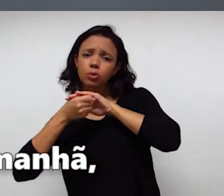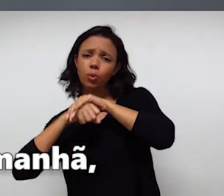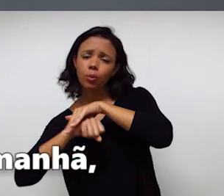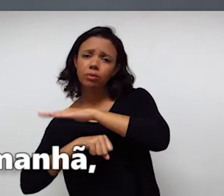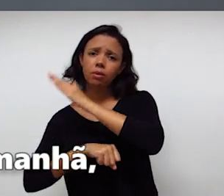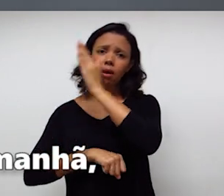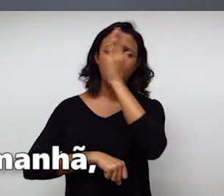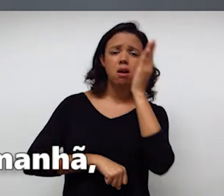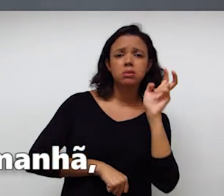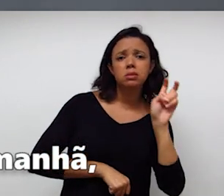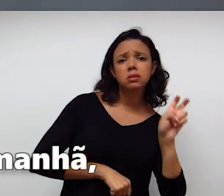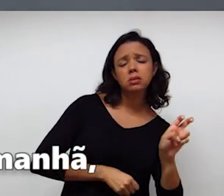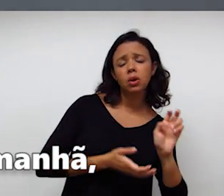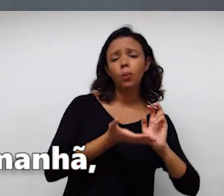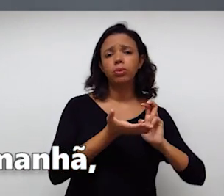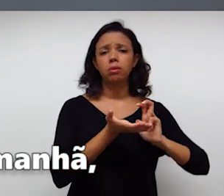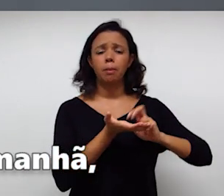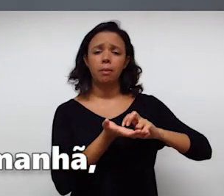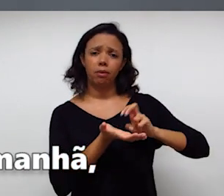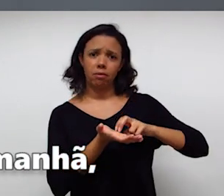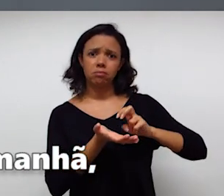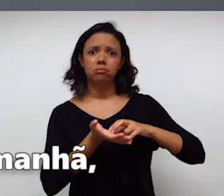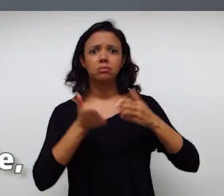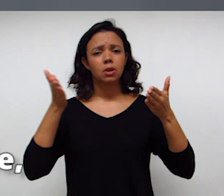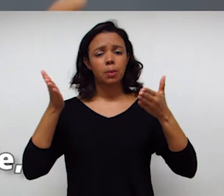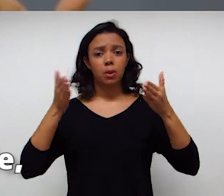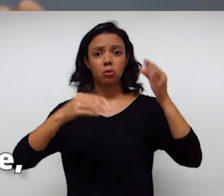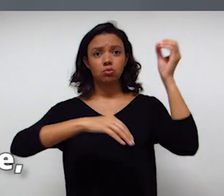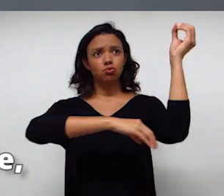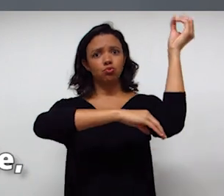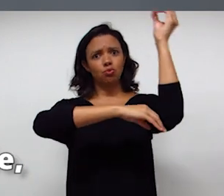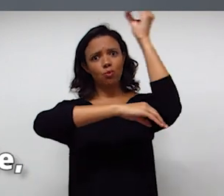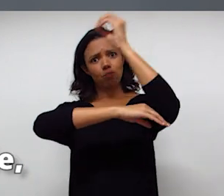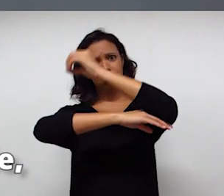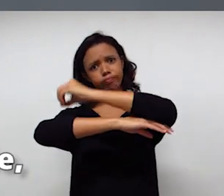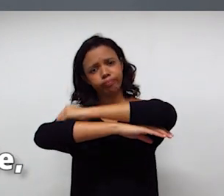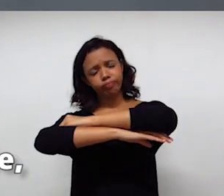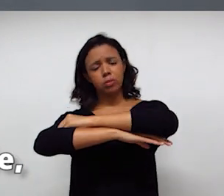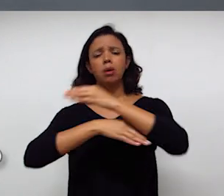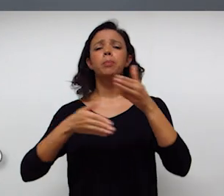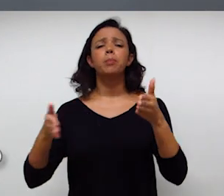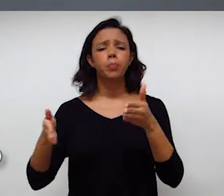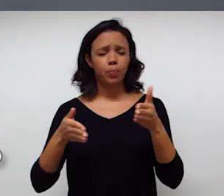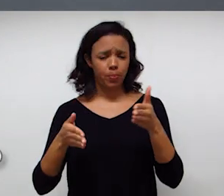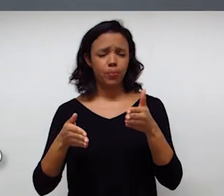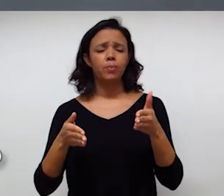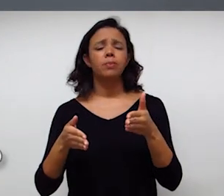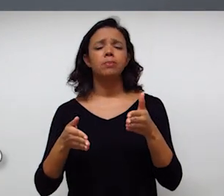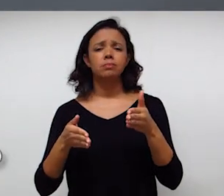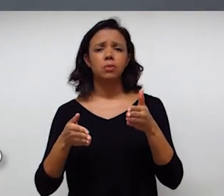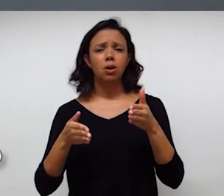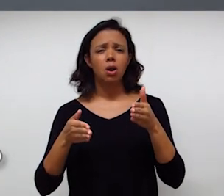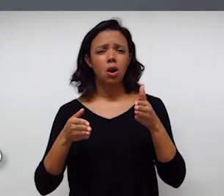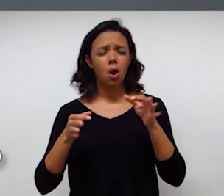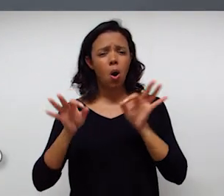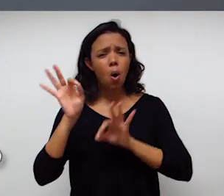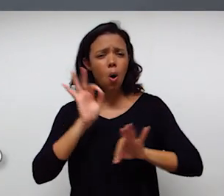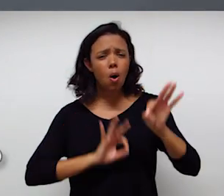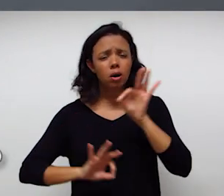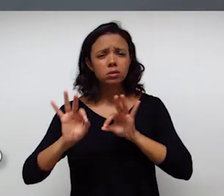6 horas da noite e 5 horas da manhã, exatamente quando o sol se põe. Isso é importante para